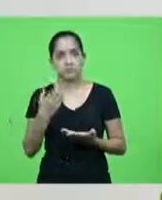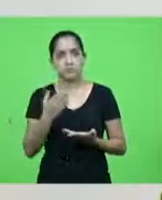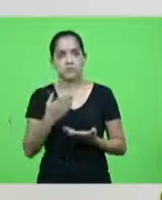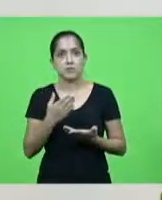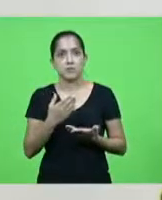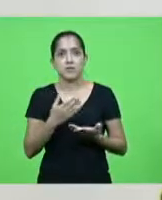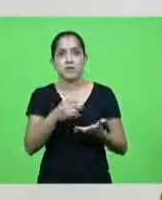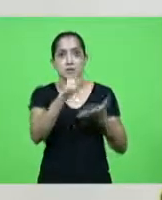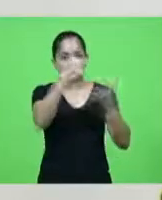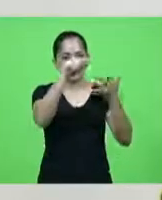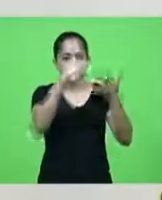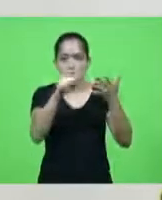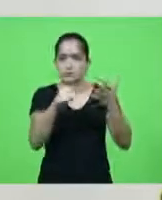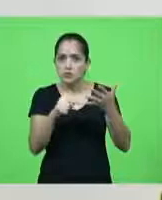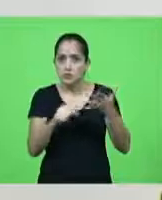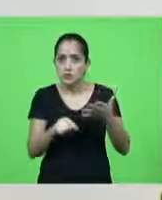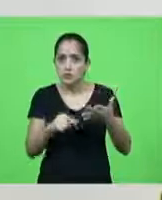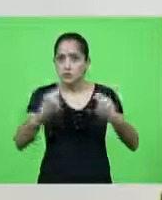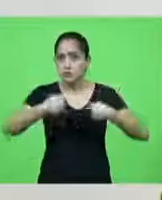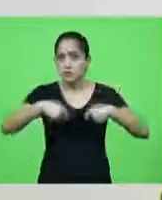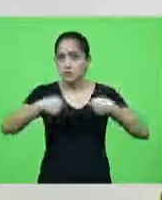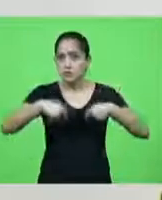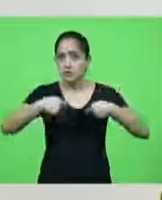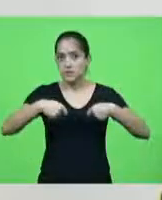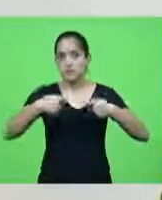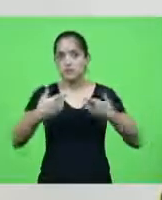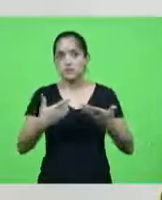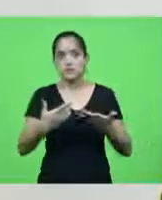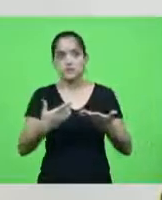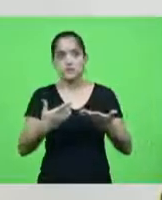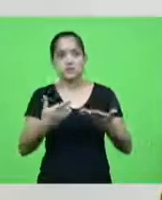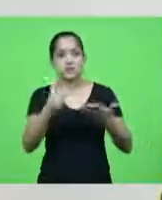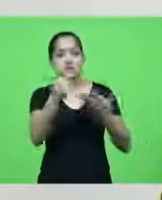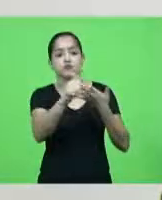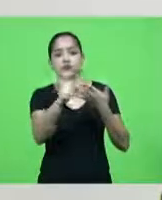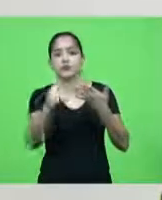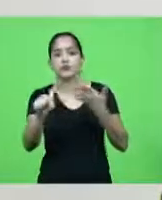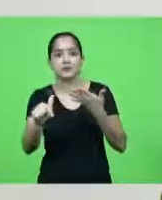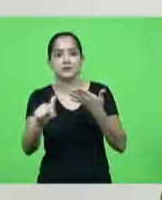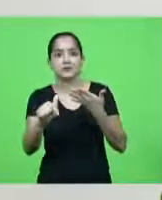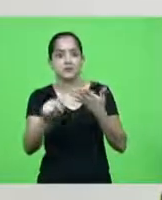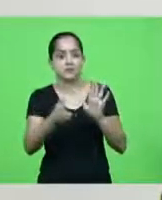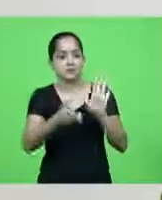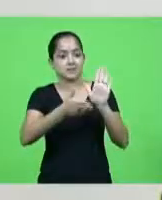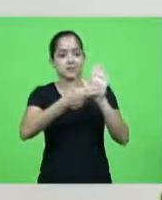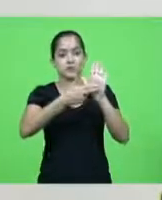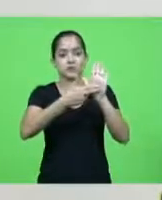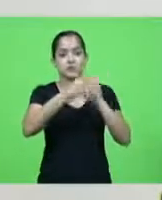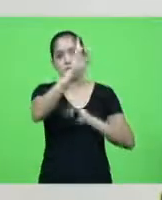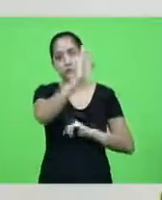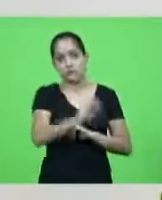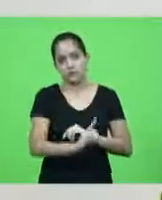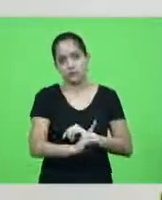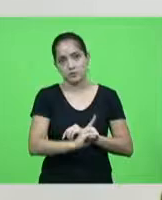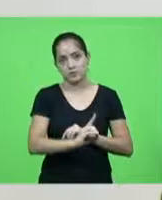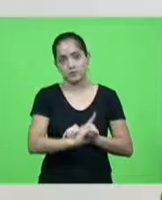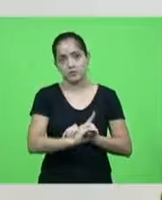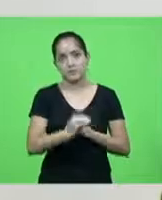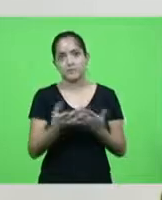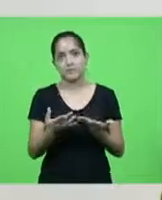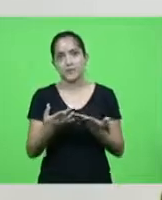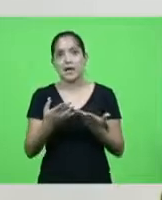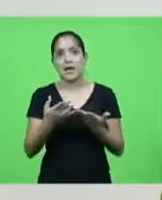preenchia os requisitos segundo tribunal de contas para ser diretor do porto de Imbituba aí nós